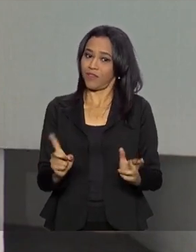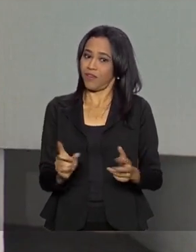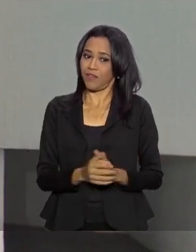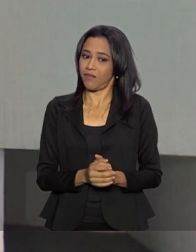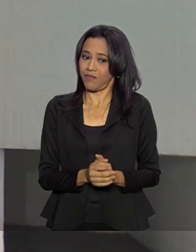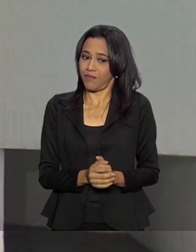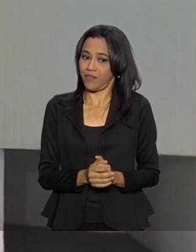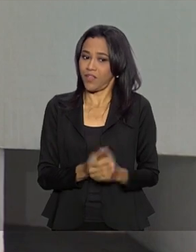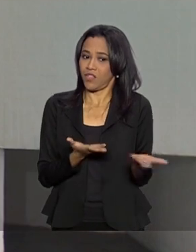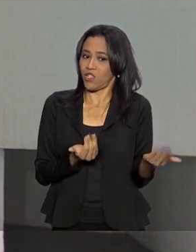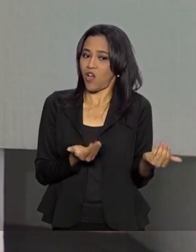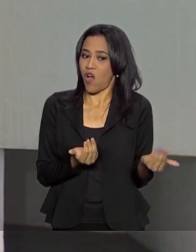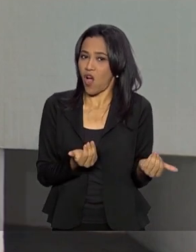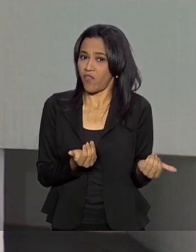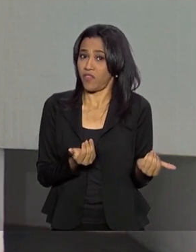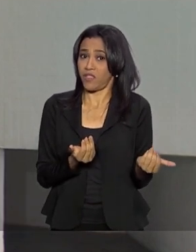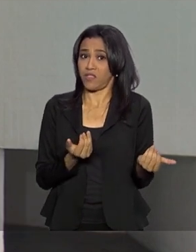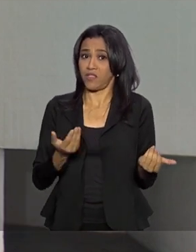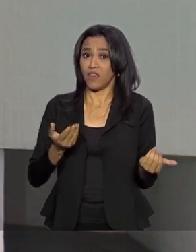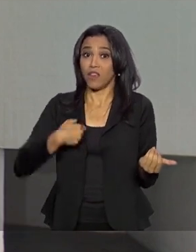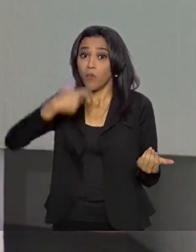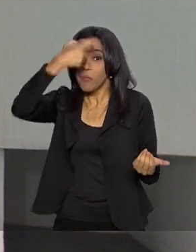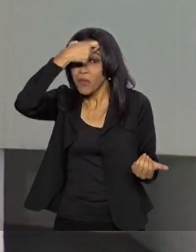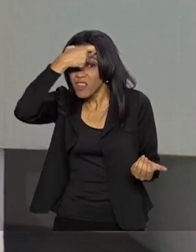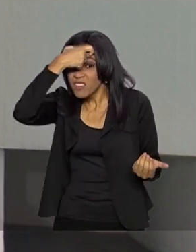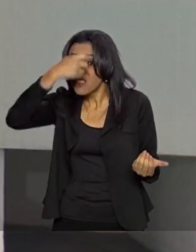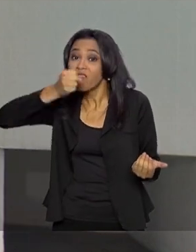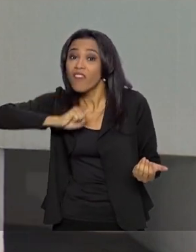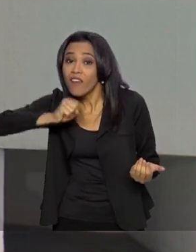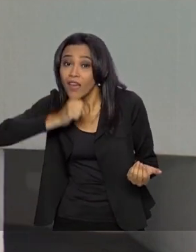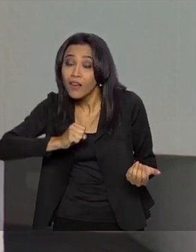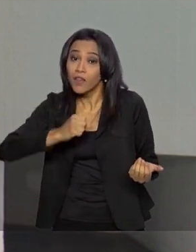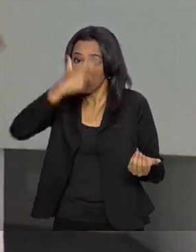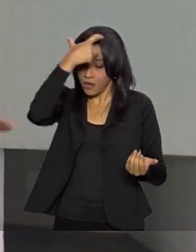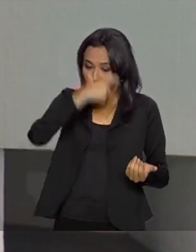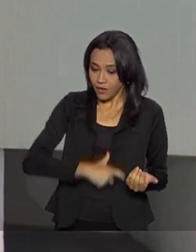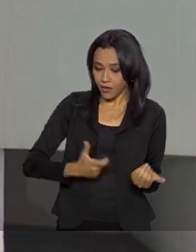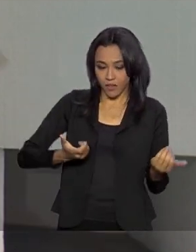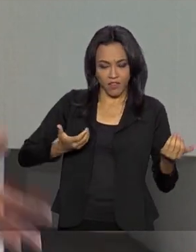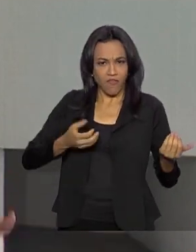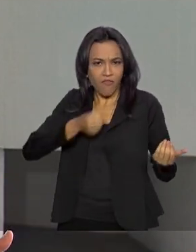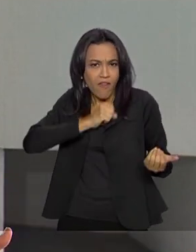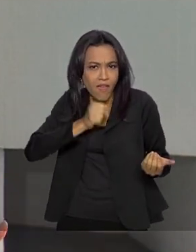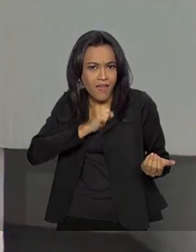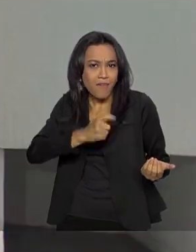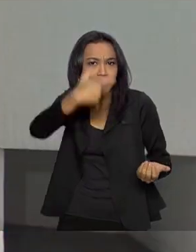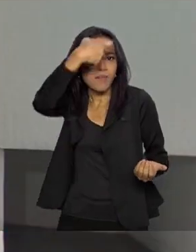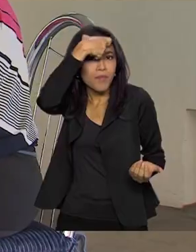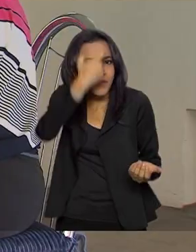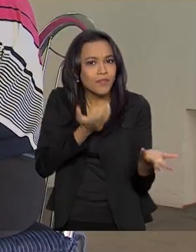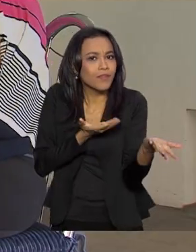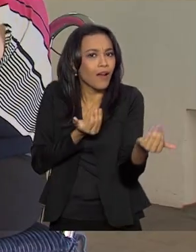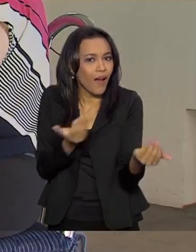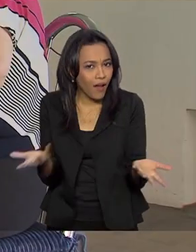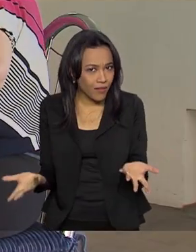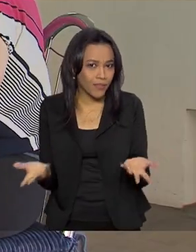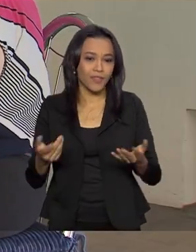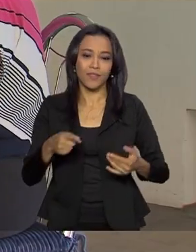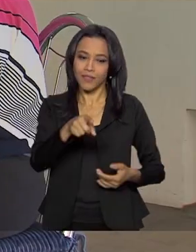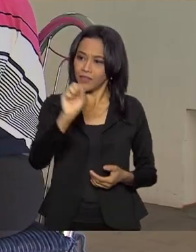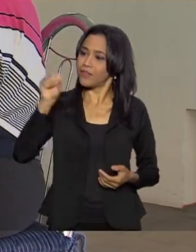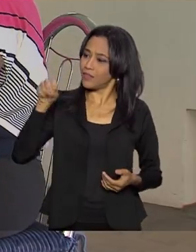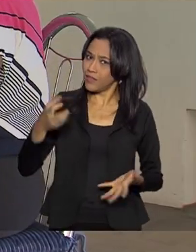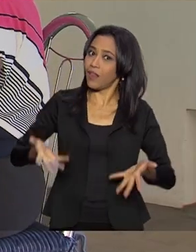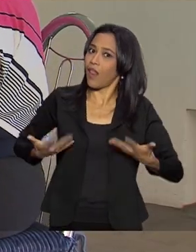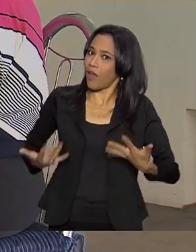Tem jovens que são velhos e tem velhos que são garotos. Sim. É leveza, uma